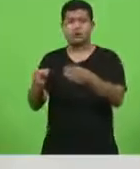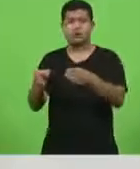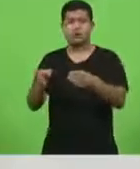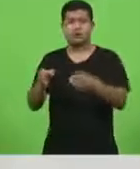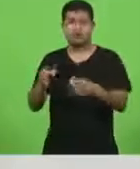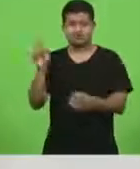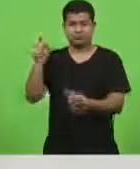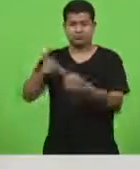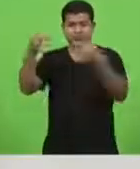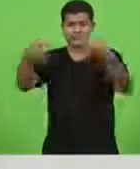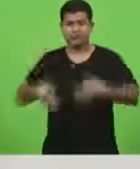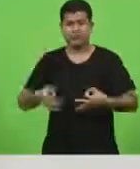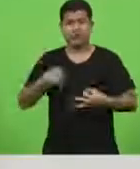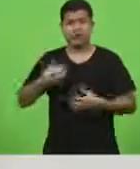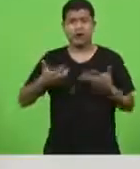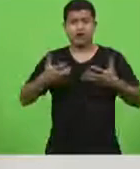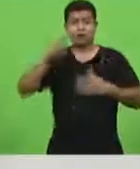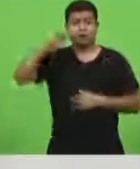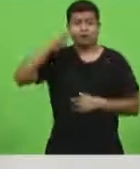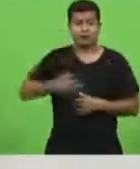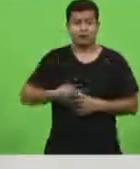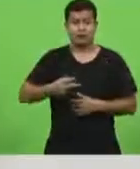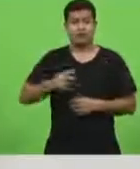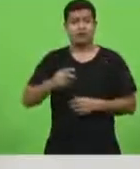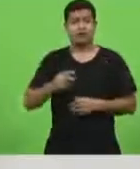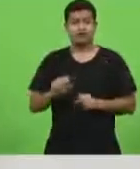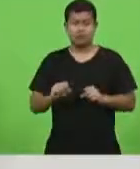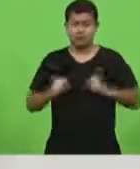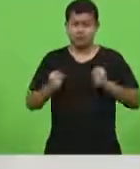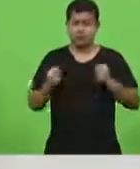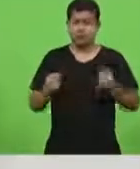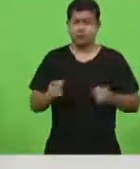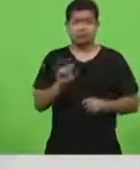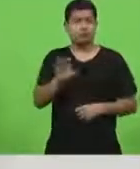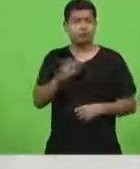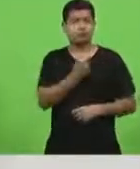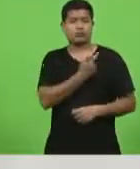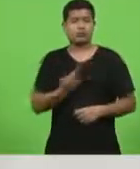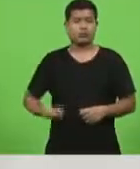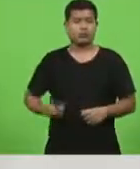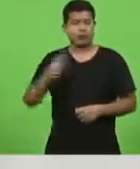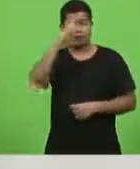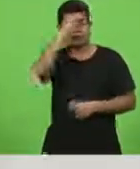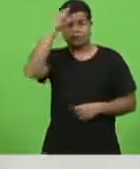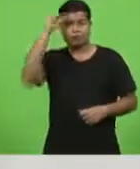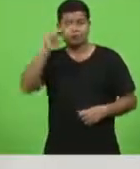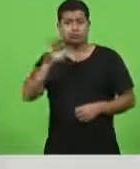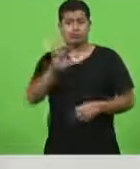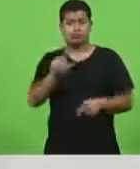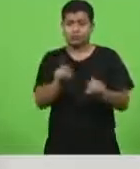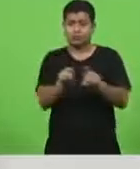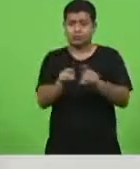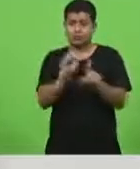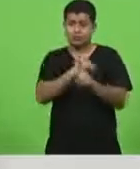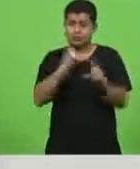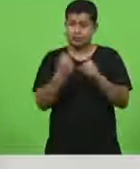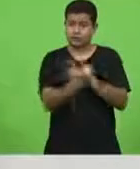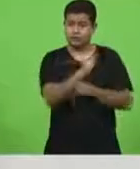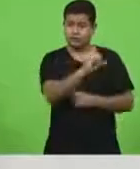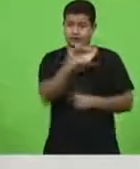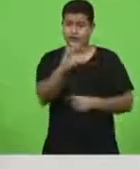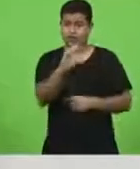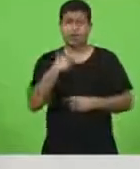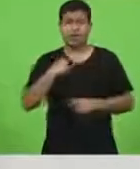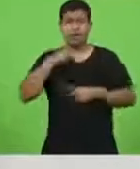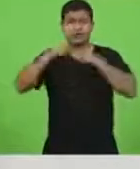reconhecer não só o esforço do governo dos prefeitos mas também da sociedade catarinense não tenho